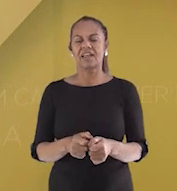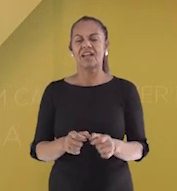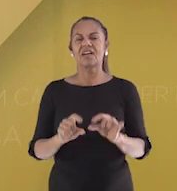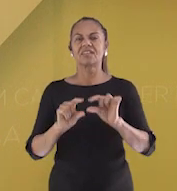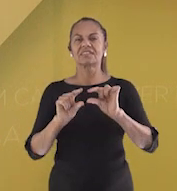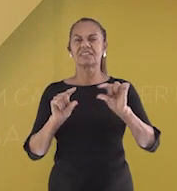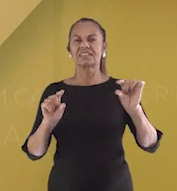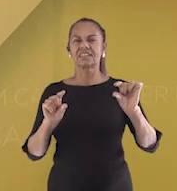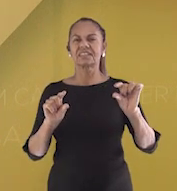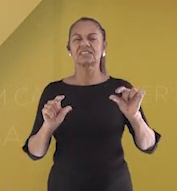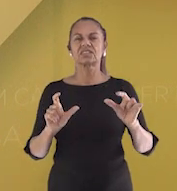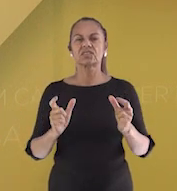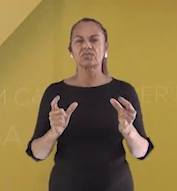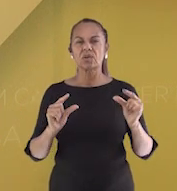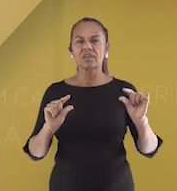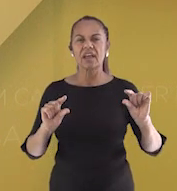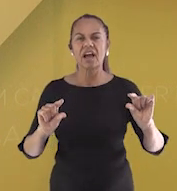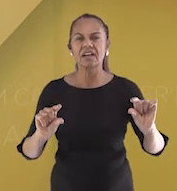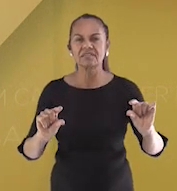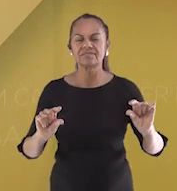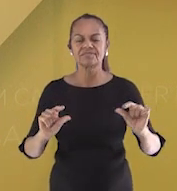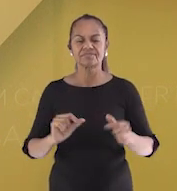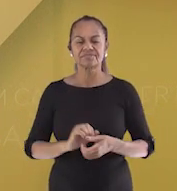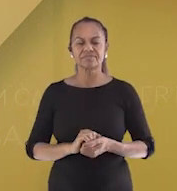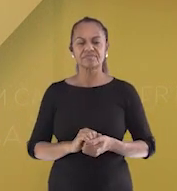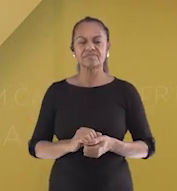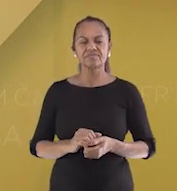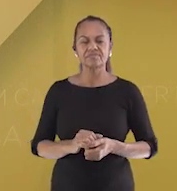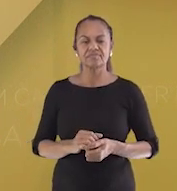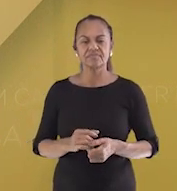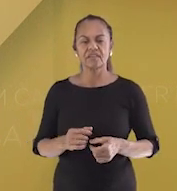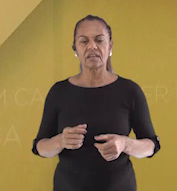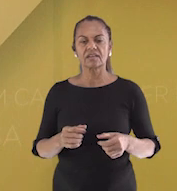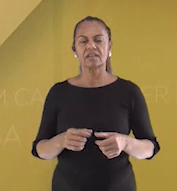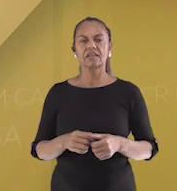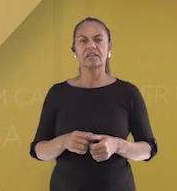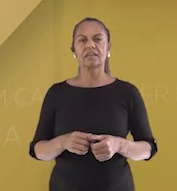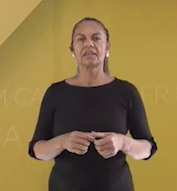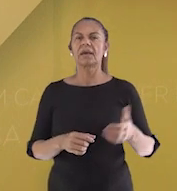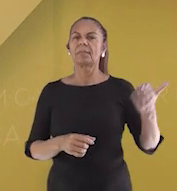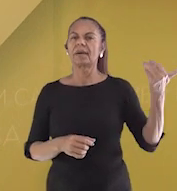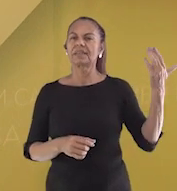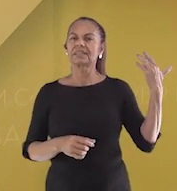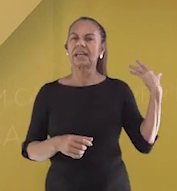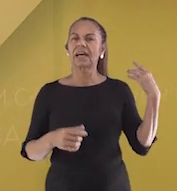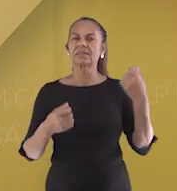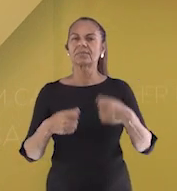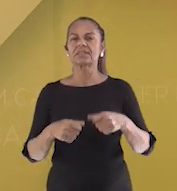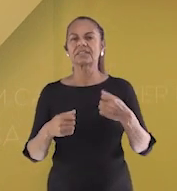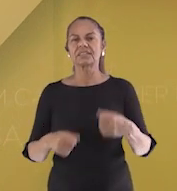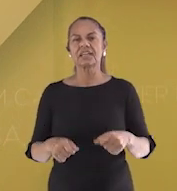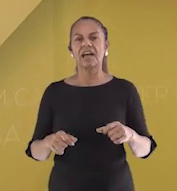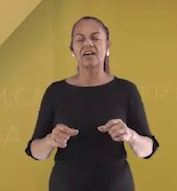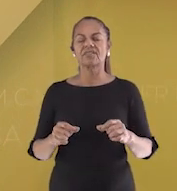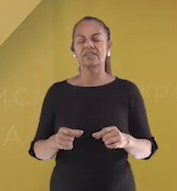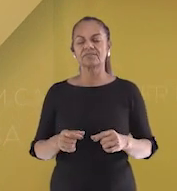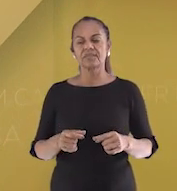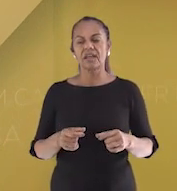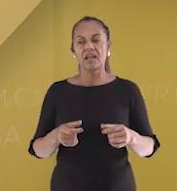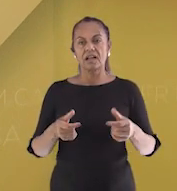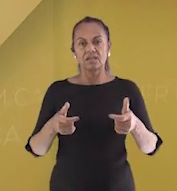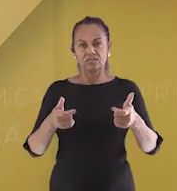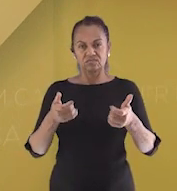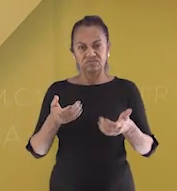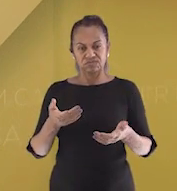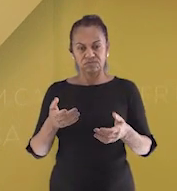Naquela época, a gente tinha um costume de assoprar esse cartucho para fazer ele pegar. Porque quase sempre o Super